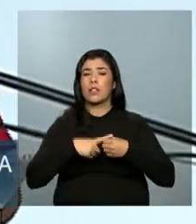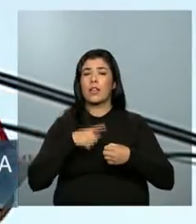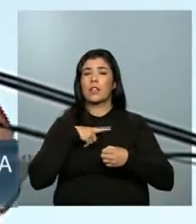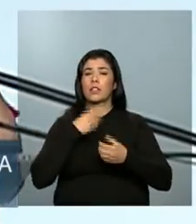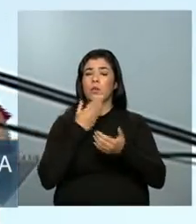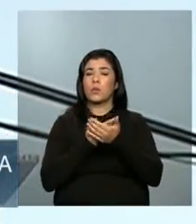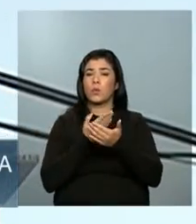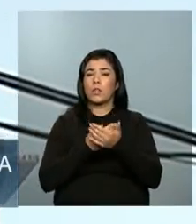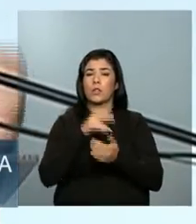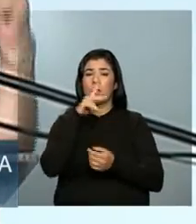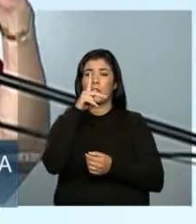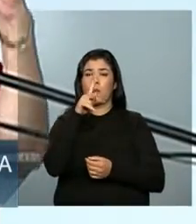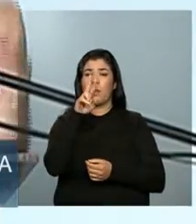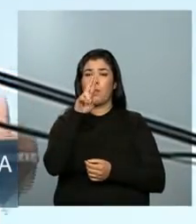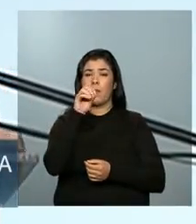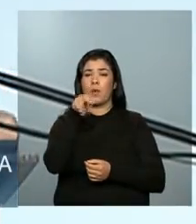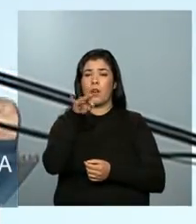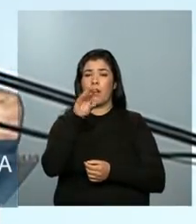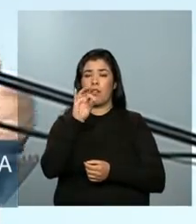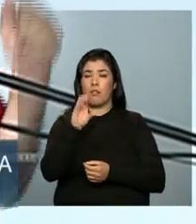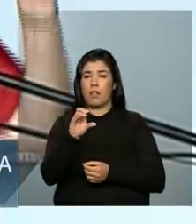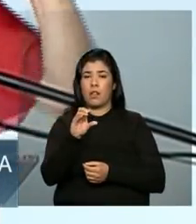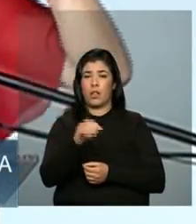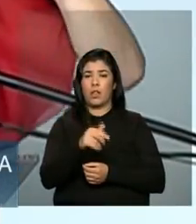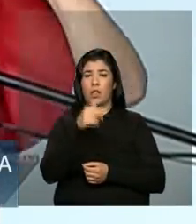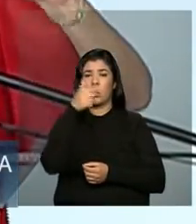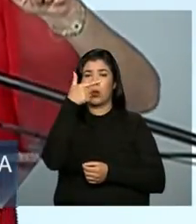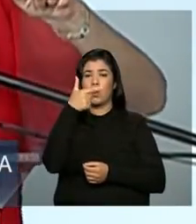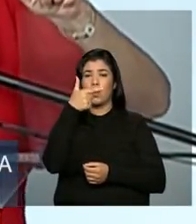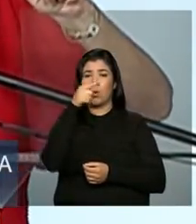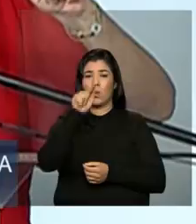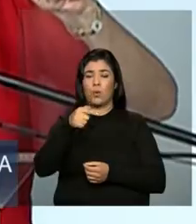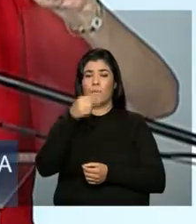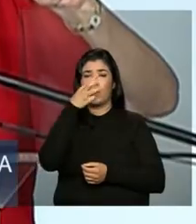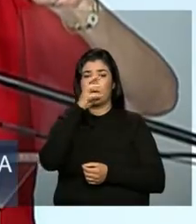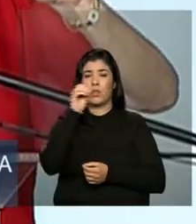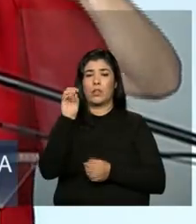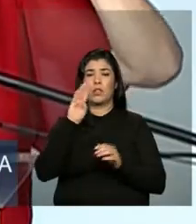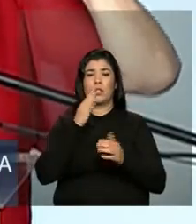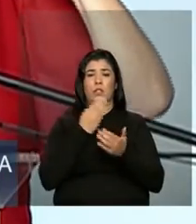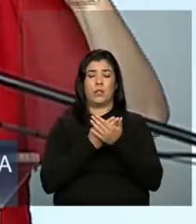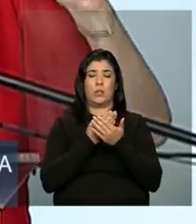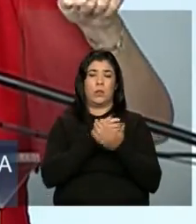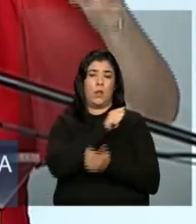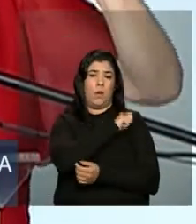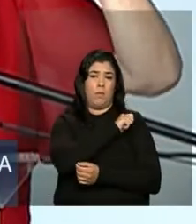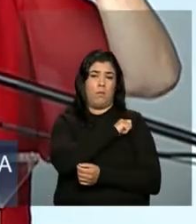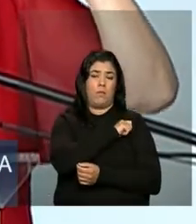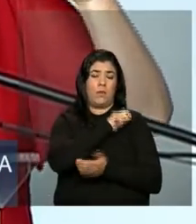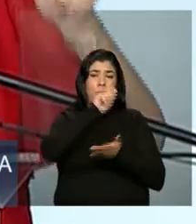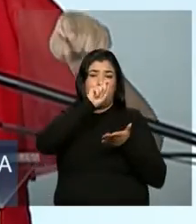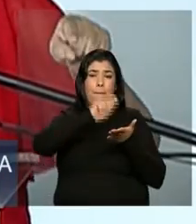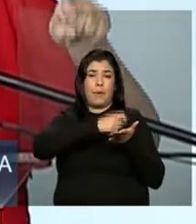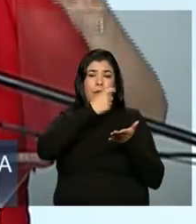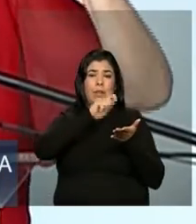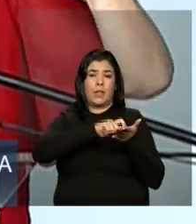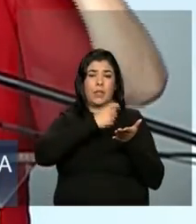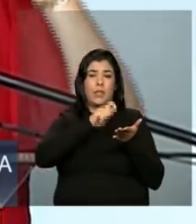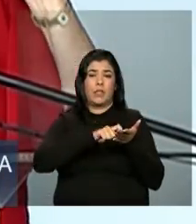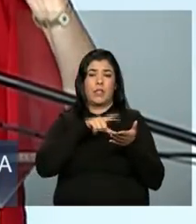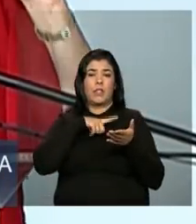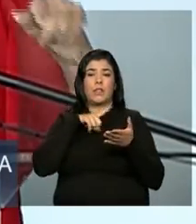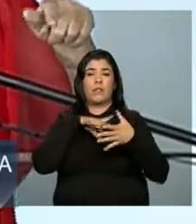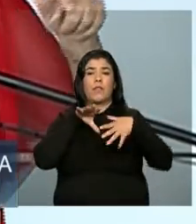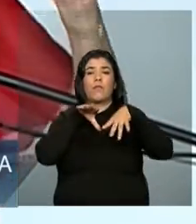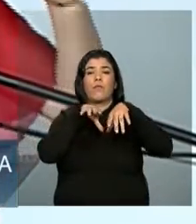2.300 estudantes que foram matriculados e se formaram